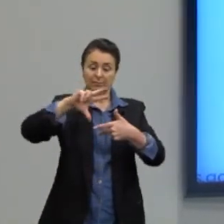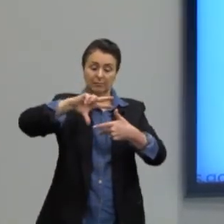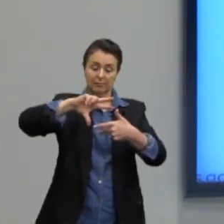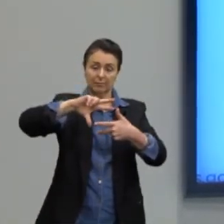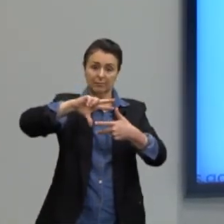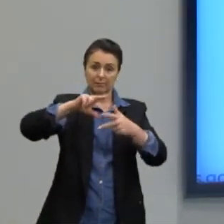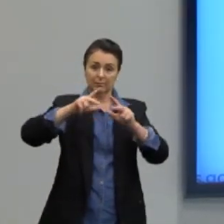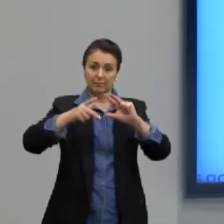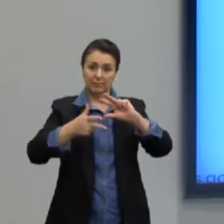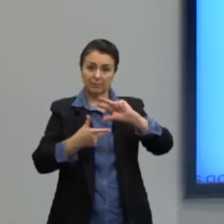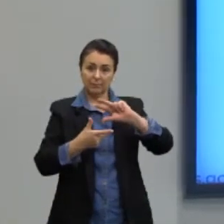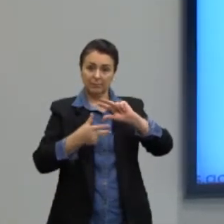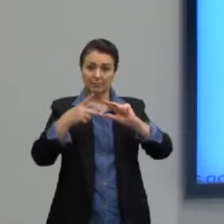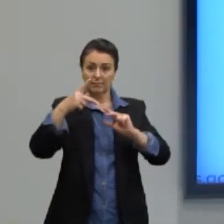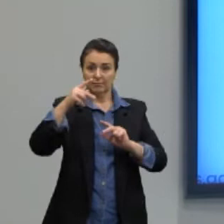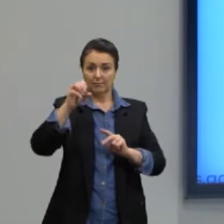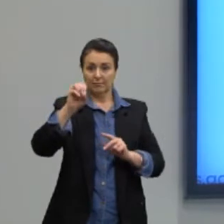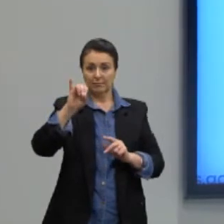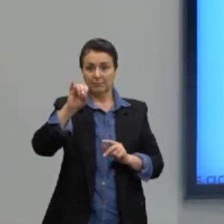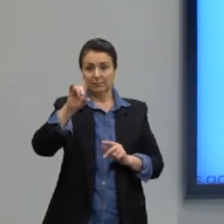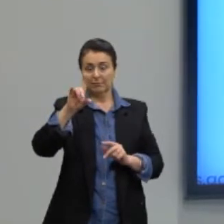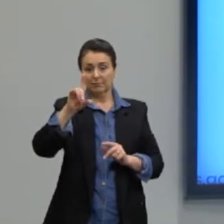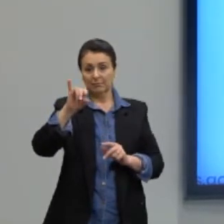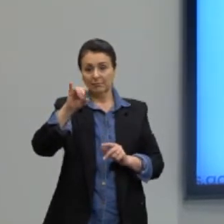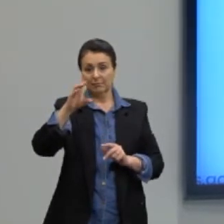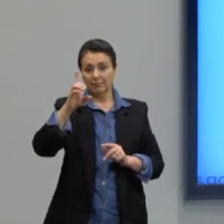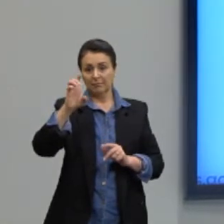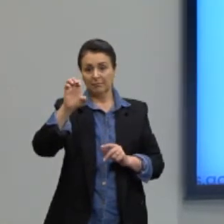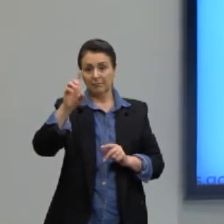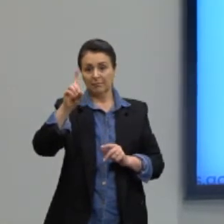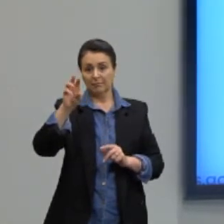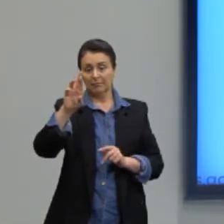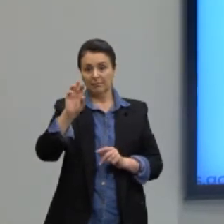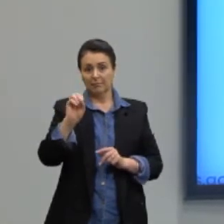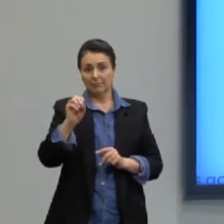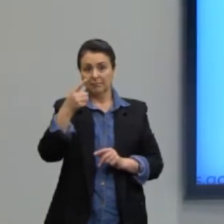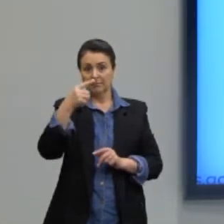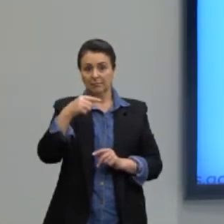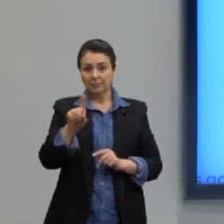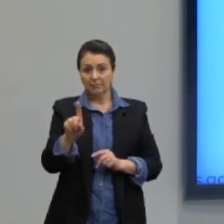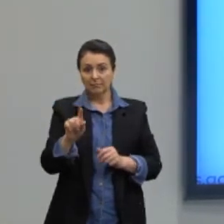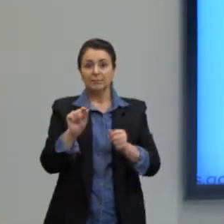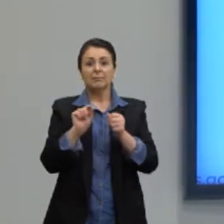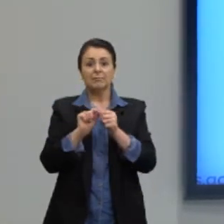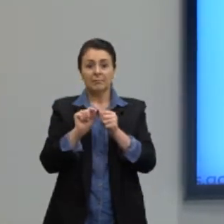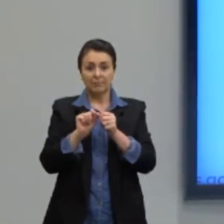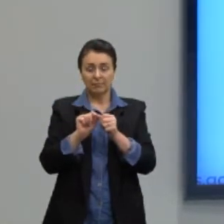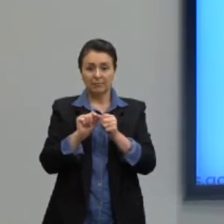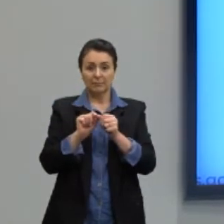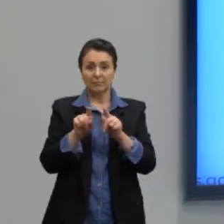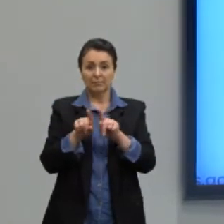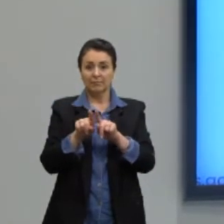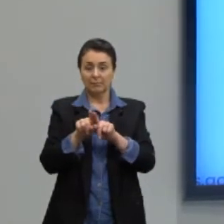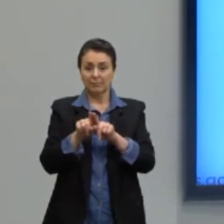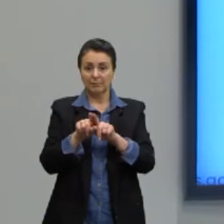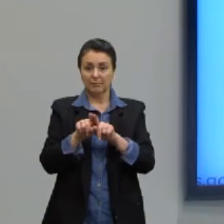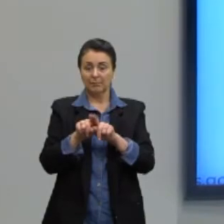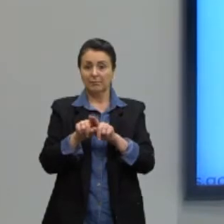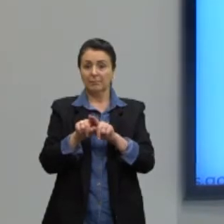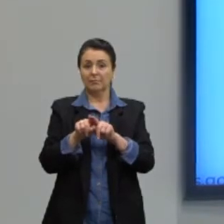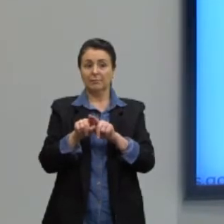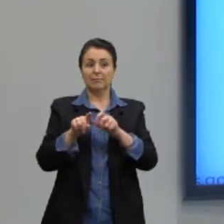Agora, vejam a outra figura. A outra figura, eu vou fazer o mesmo. Tenho aqui um cone, certo?